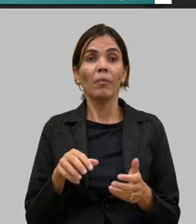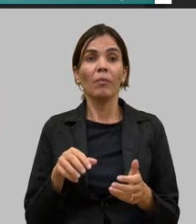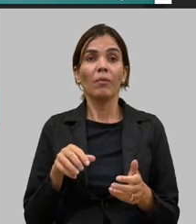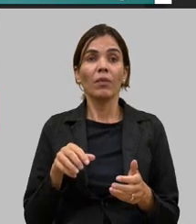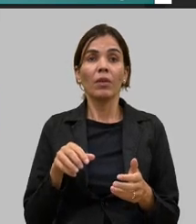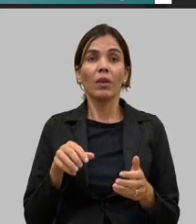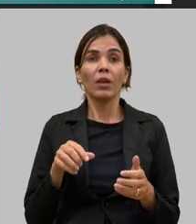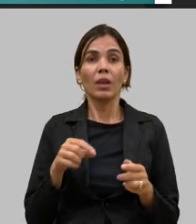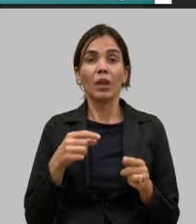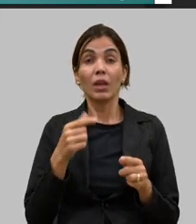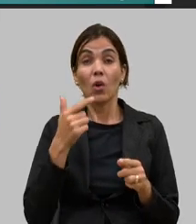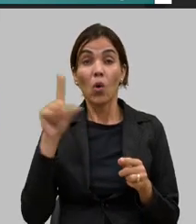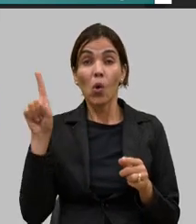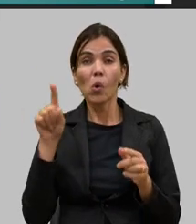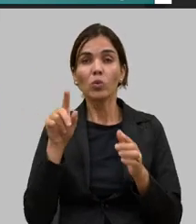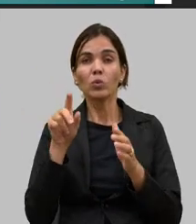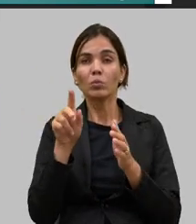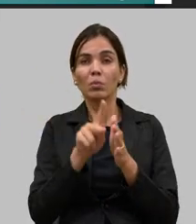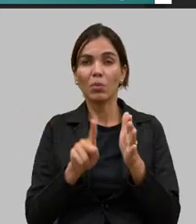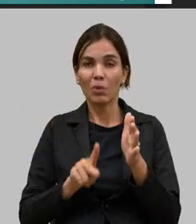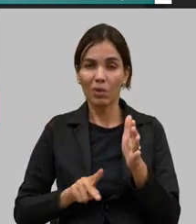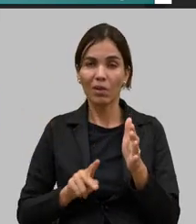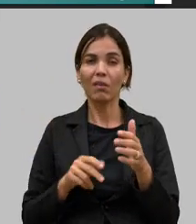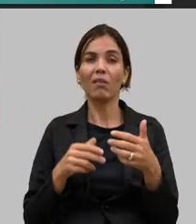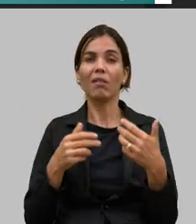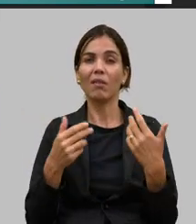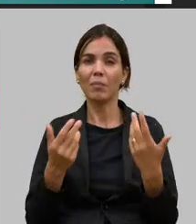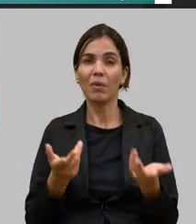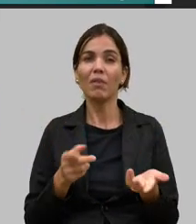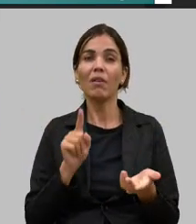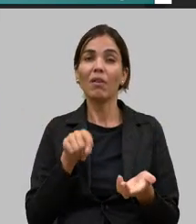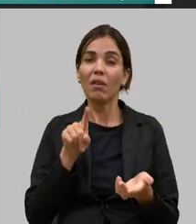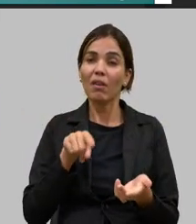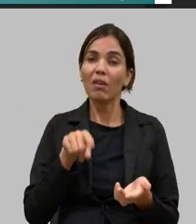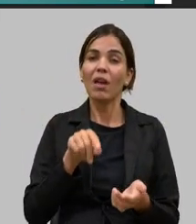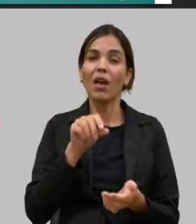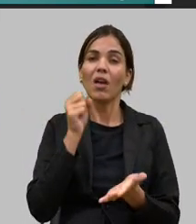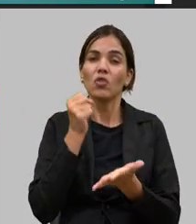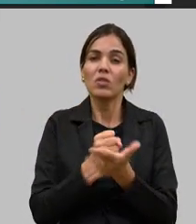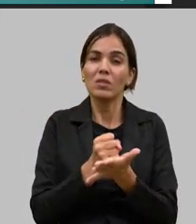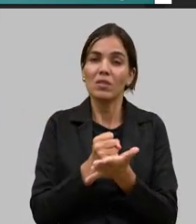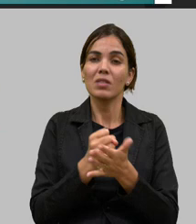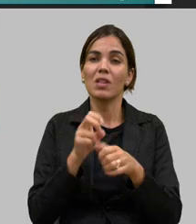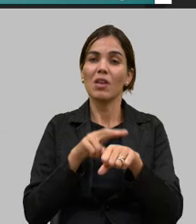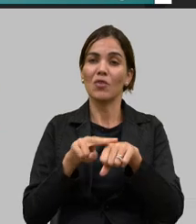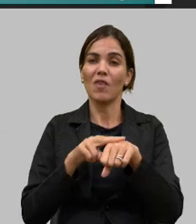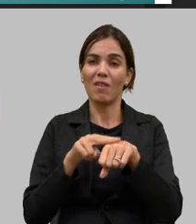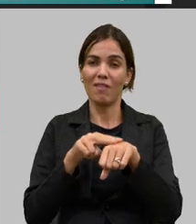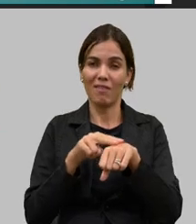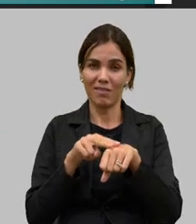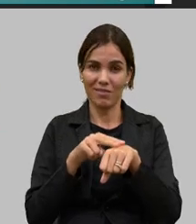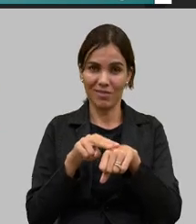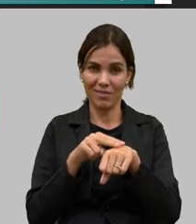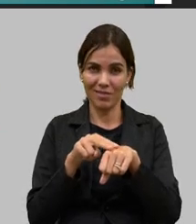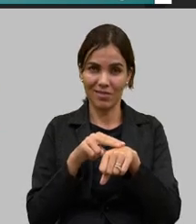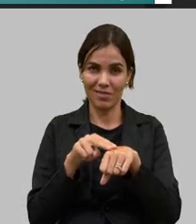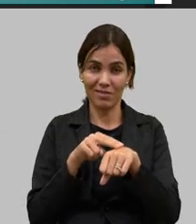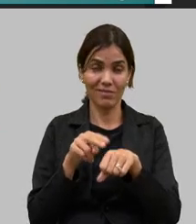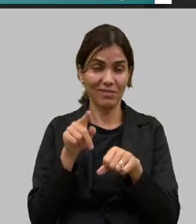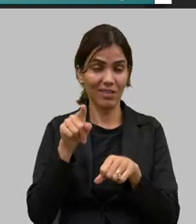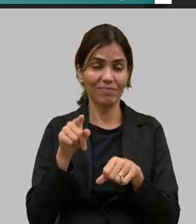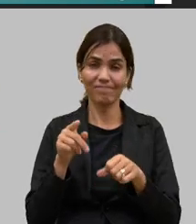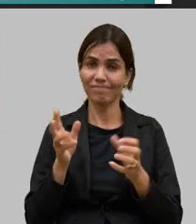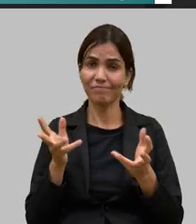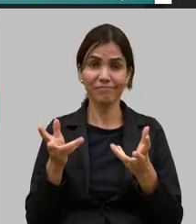programas também mais inovadores que nós temos que é o selo verde esse programa é fantástico estou vendo ali o Mário presidente da